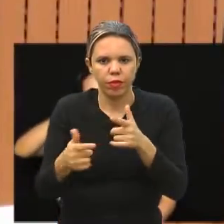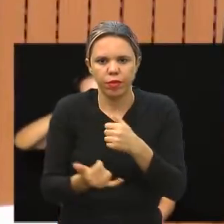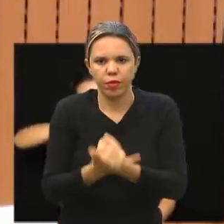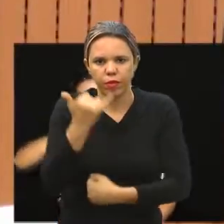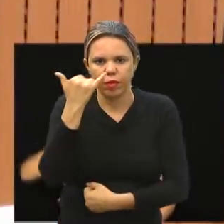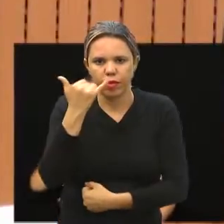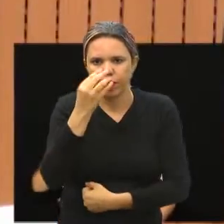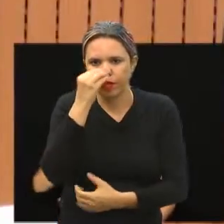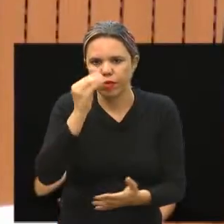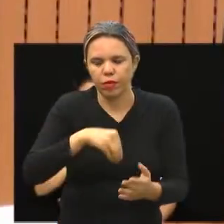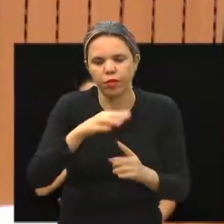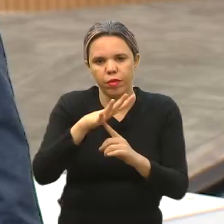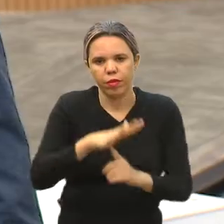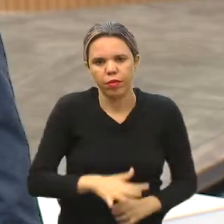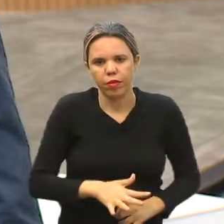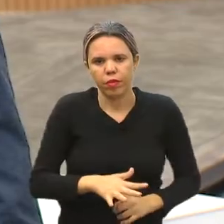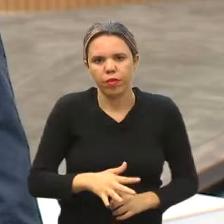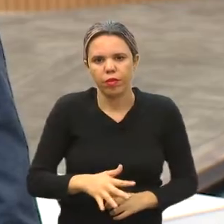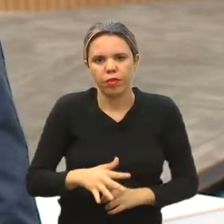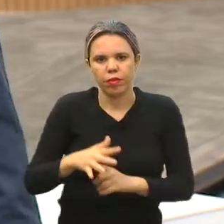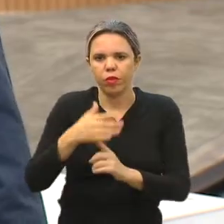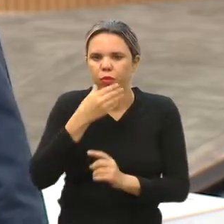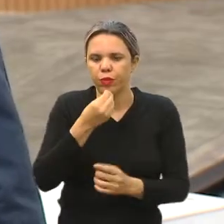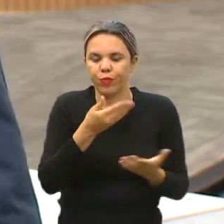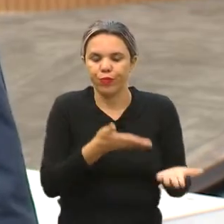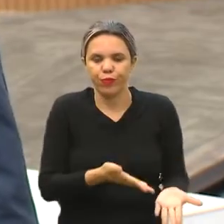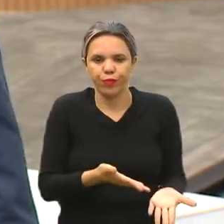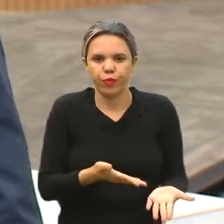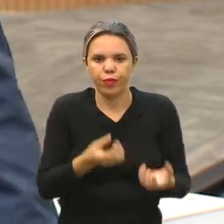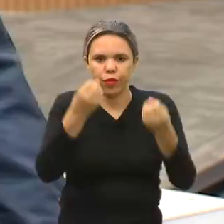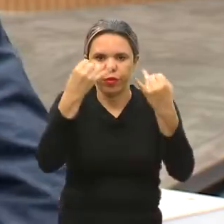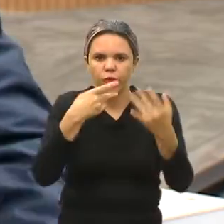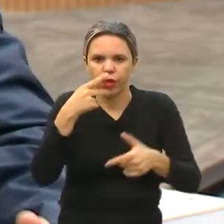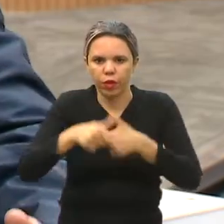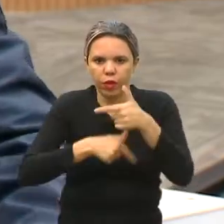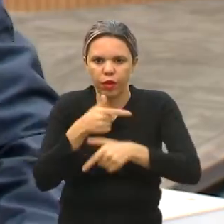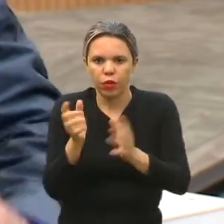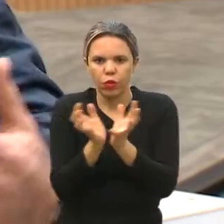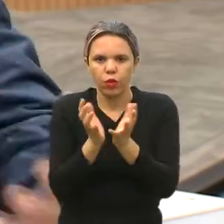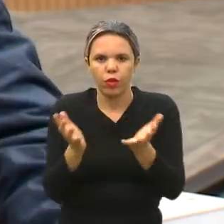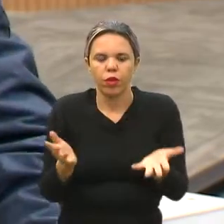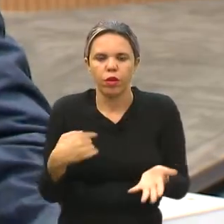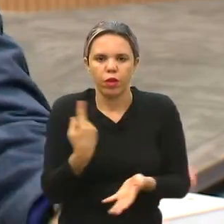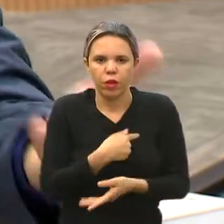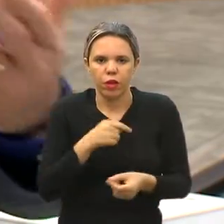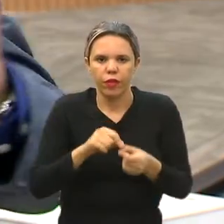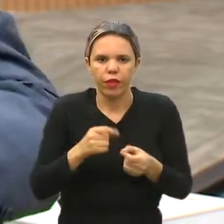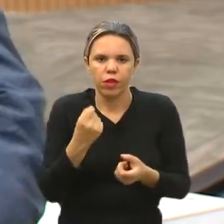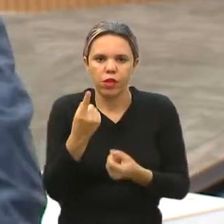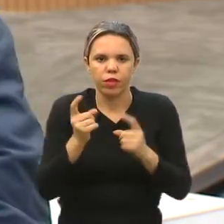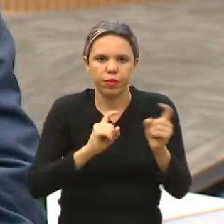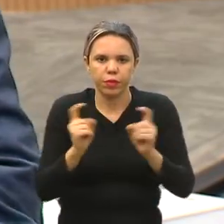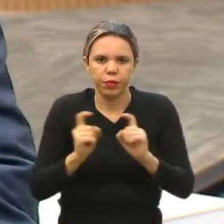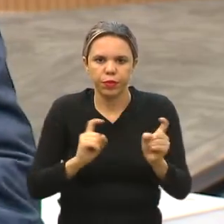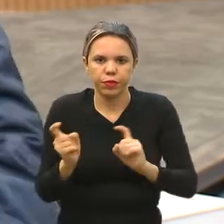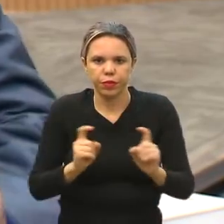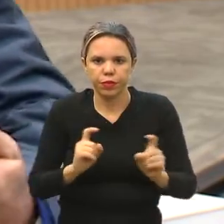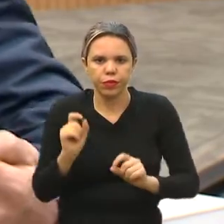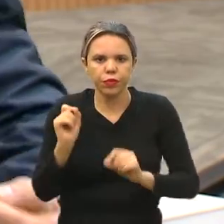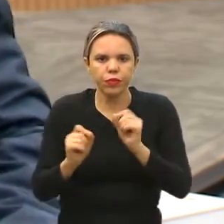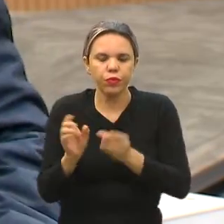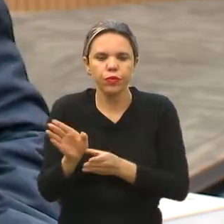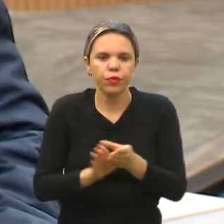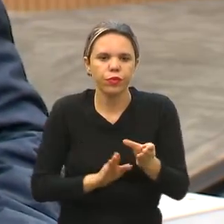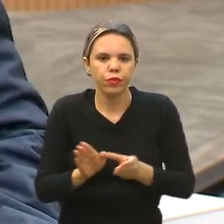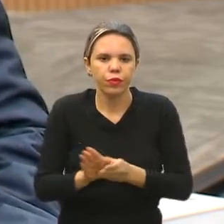eventuais falhas e omissões no caso de tortura ao menino, comentou o trabalho do grupo. Fizemos algumas reuniões